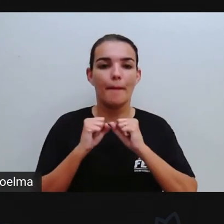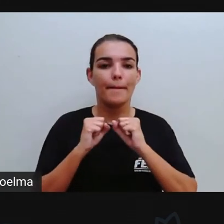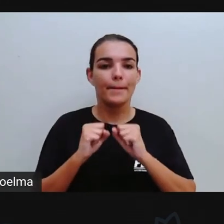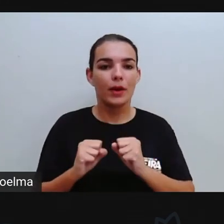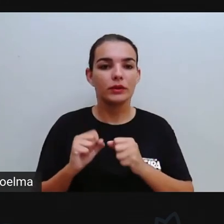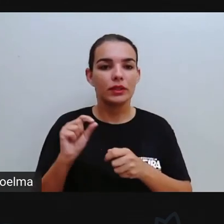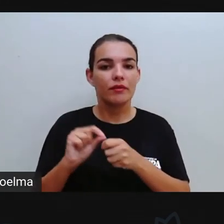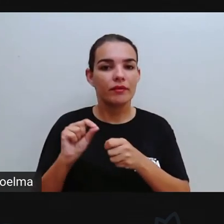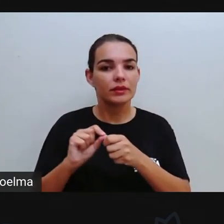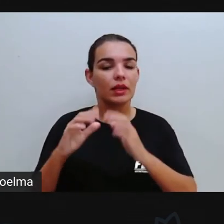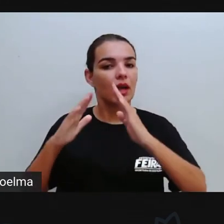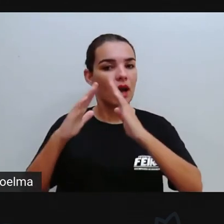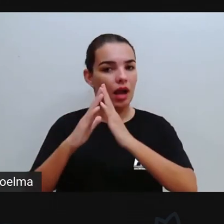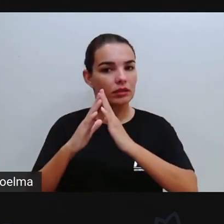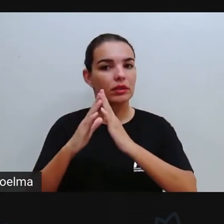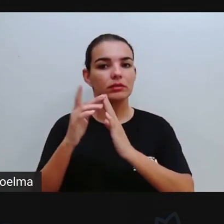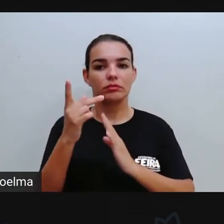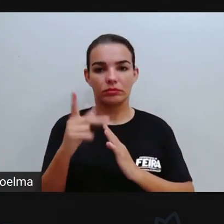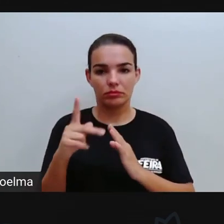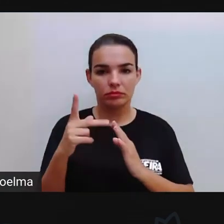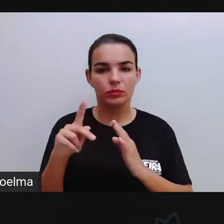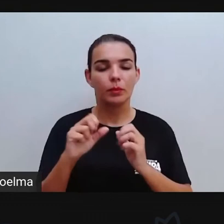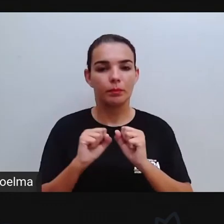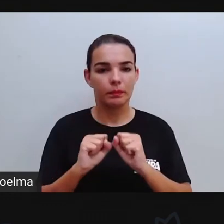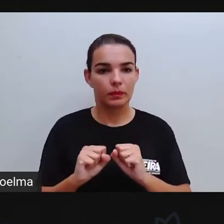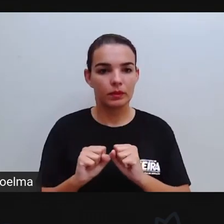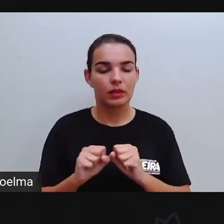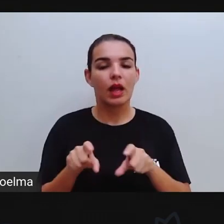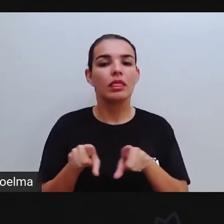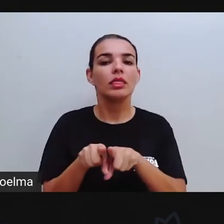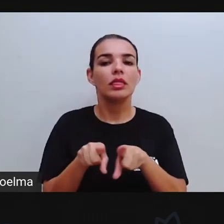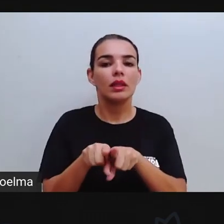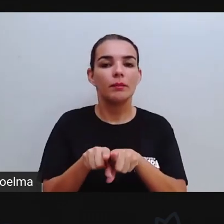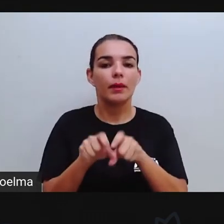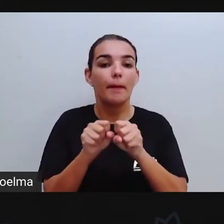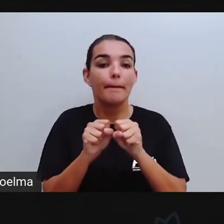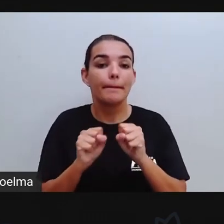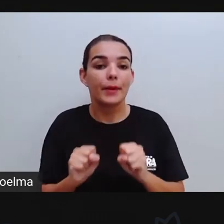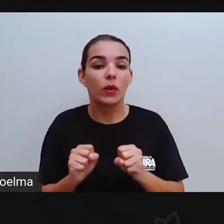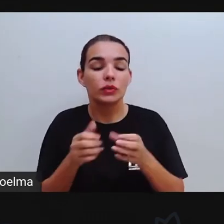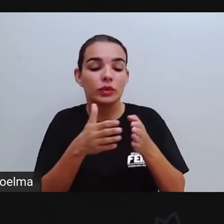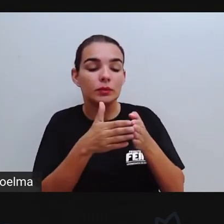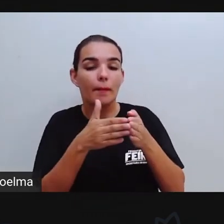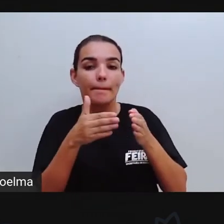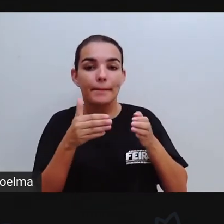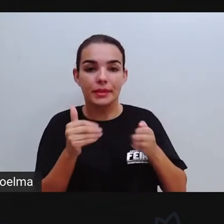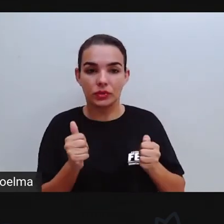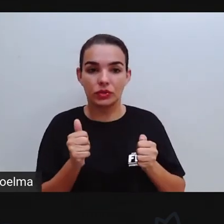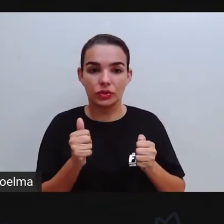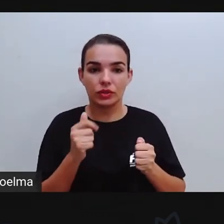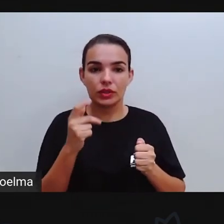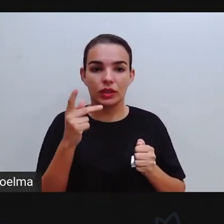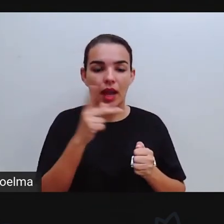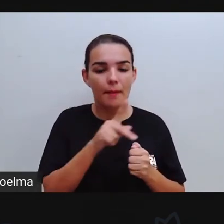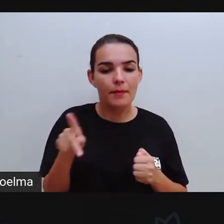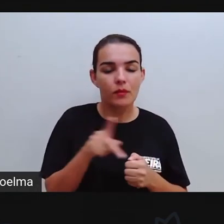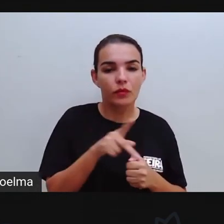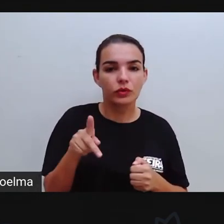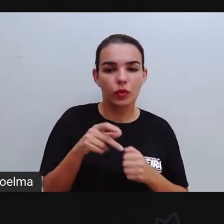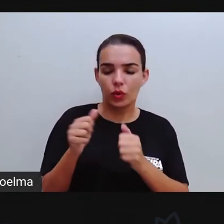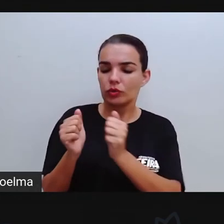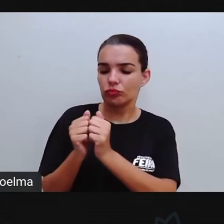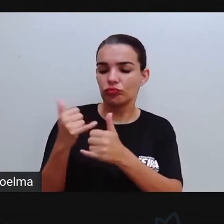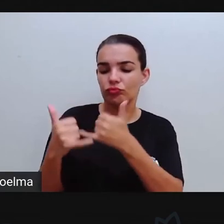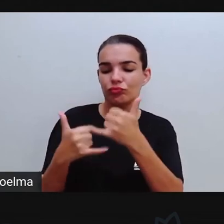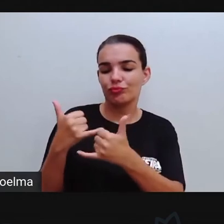fazer em casa e vocês também podem pedir até mesmo a PRO para jogar